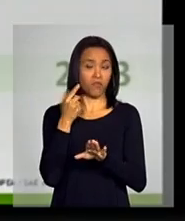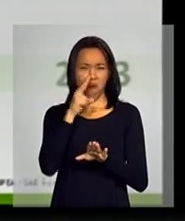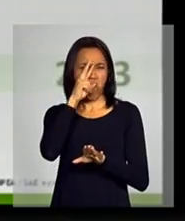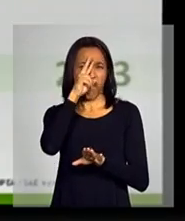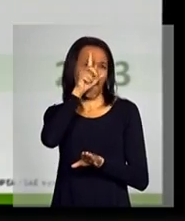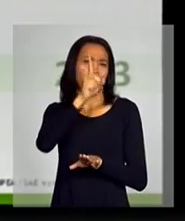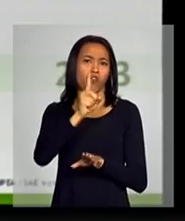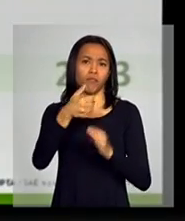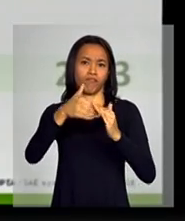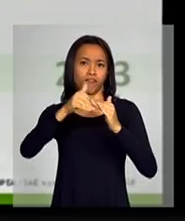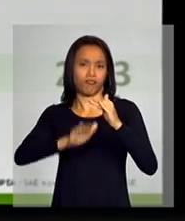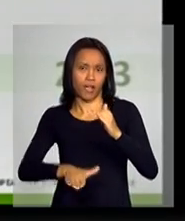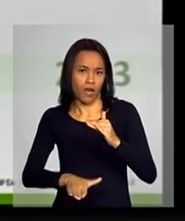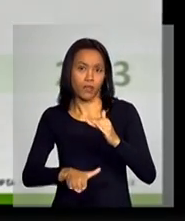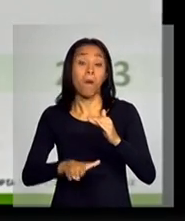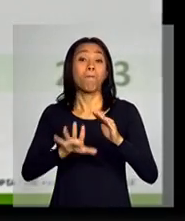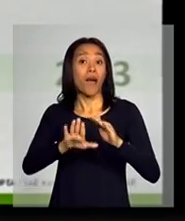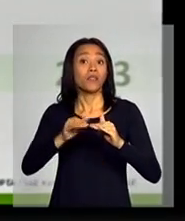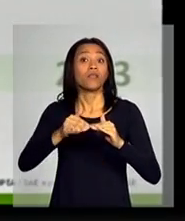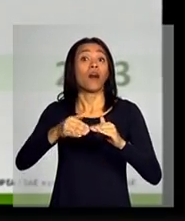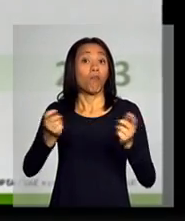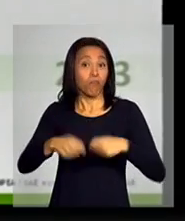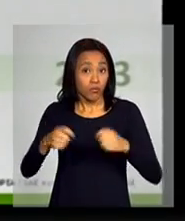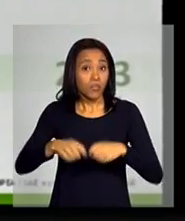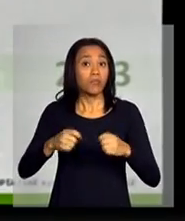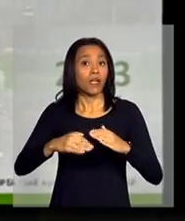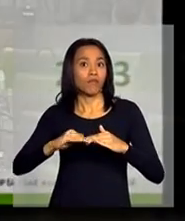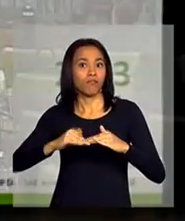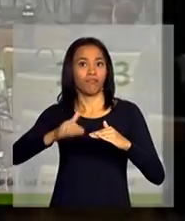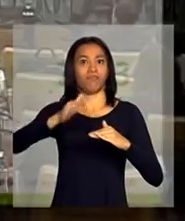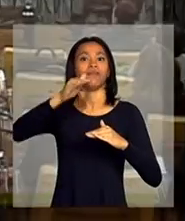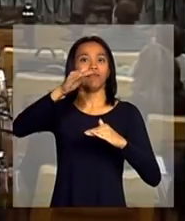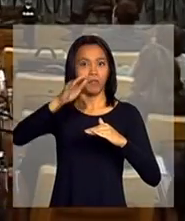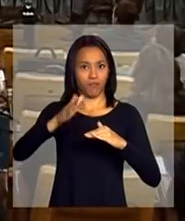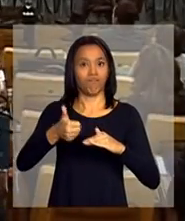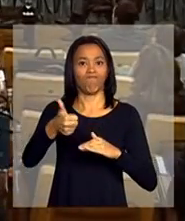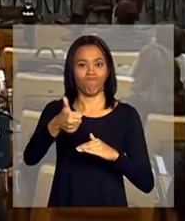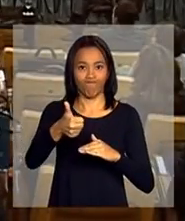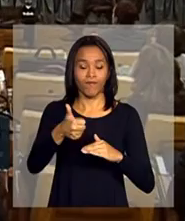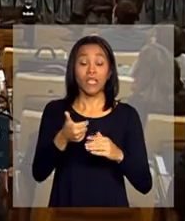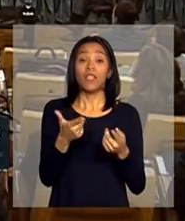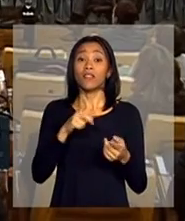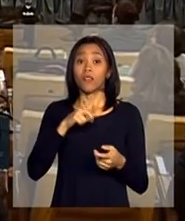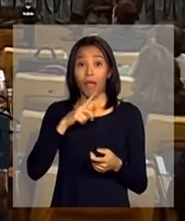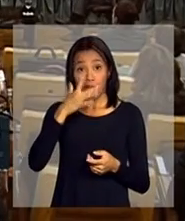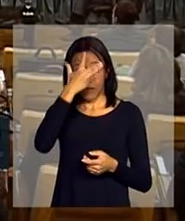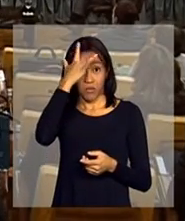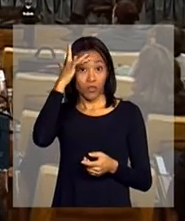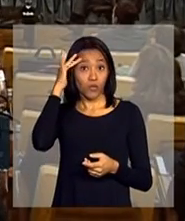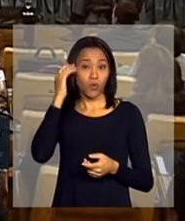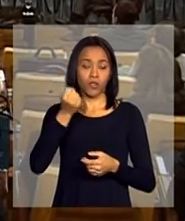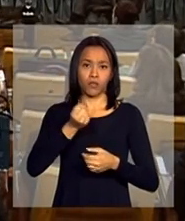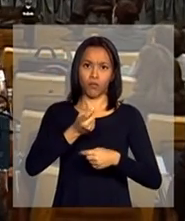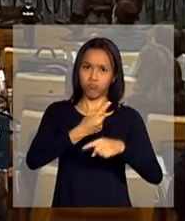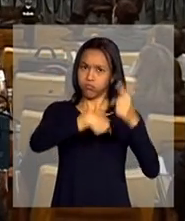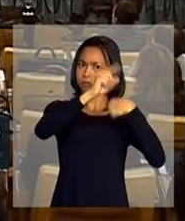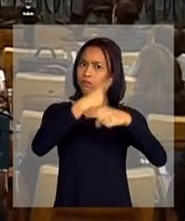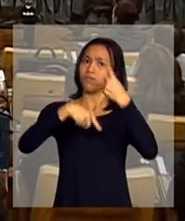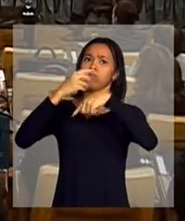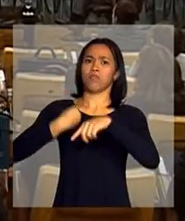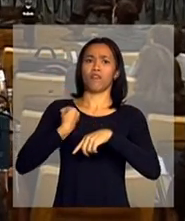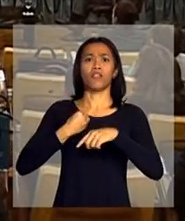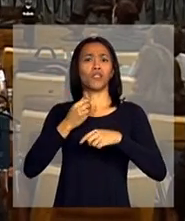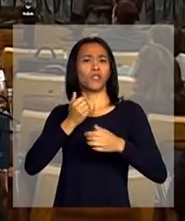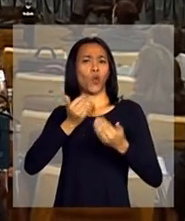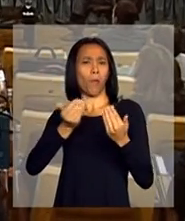forte, mas a probabilidade de subir cresceu bastante. Ou seja, tem um fluxo, as pessoas estão subindo muito mais na vida do que